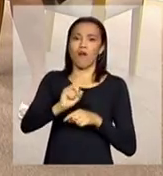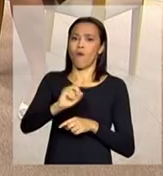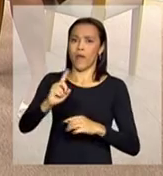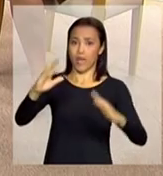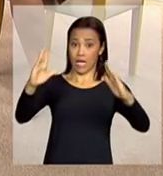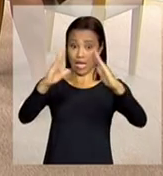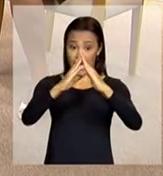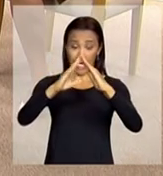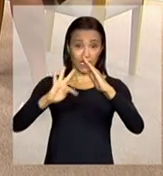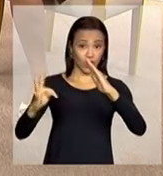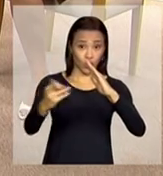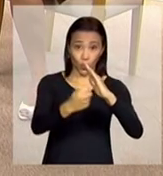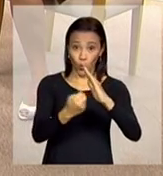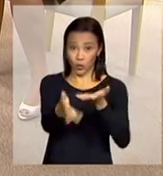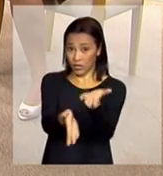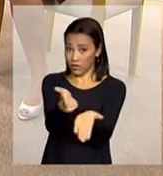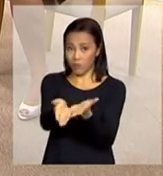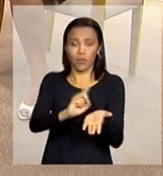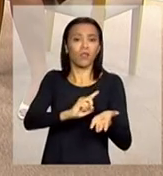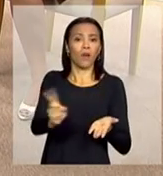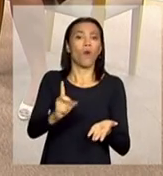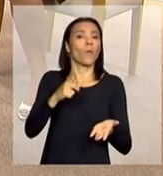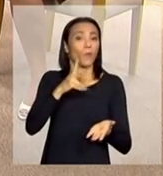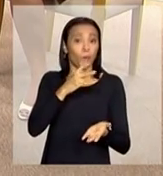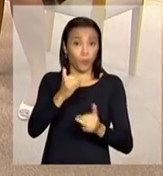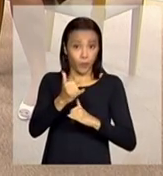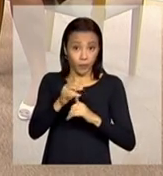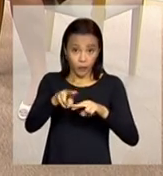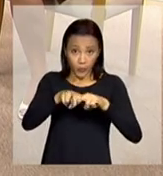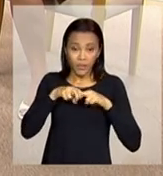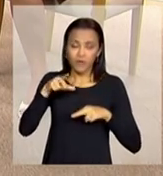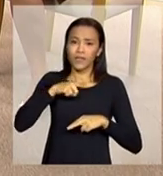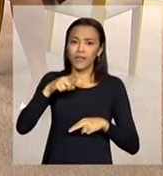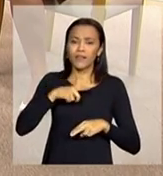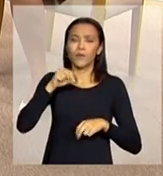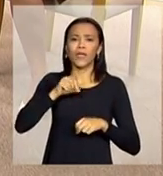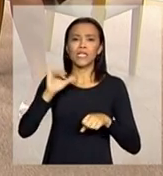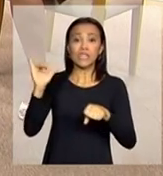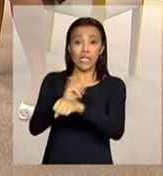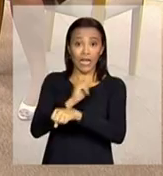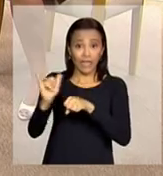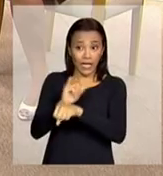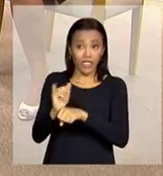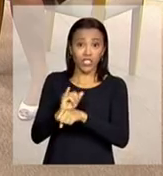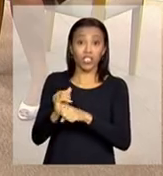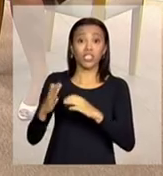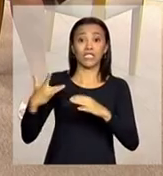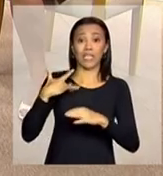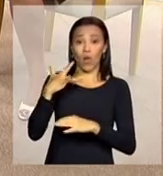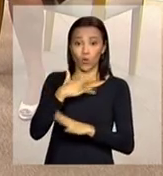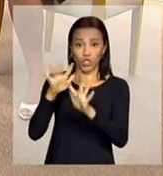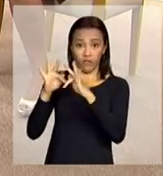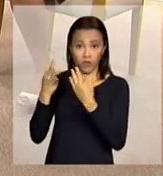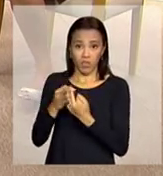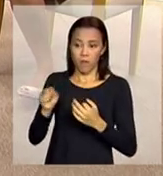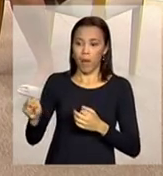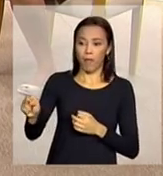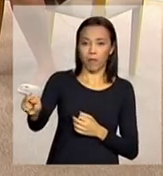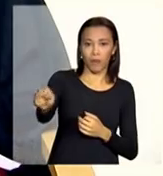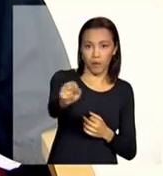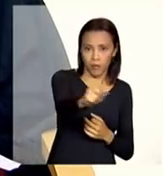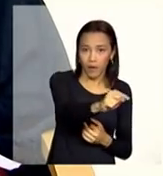unidade total por isso ela deve dispor no município de estratégia de saúde da família para que possa realizar o apoio